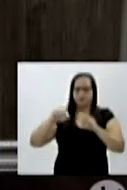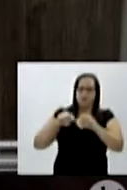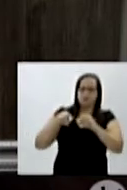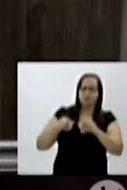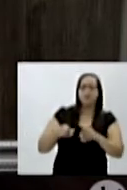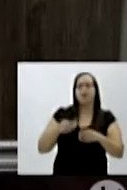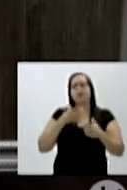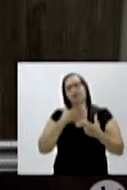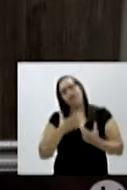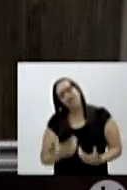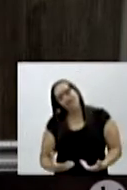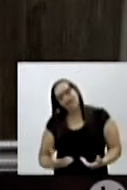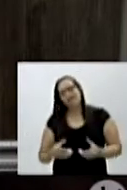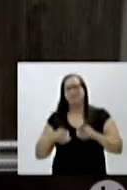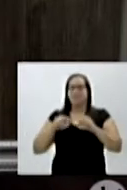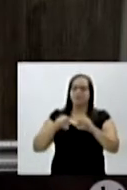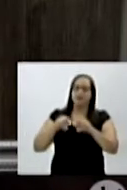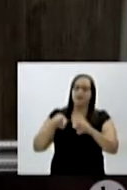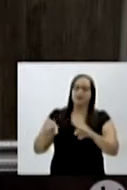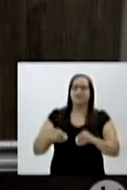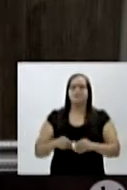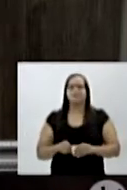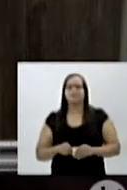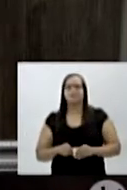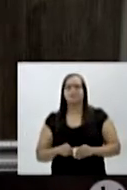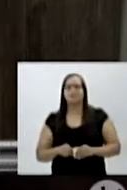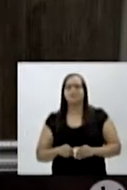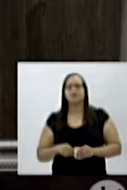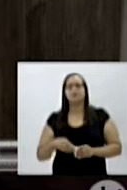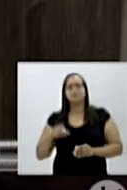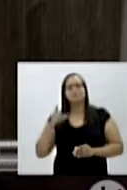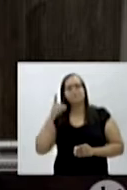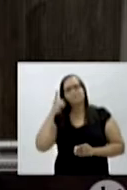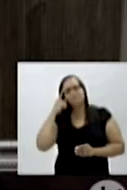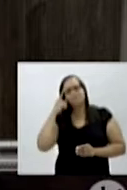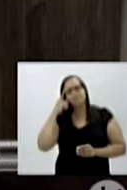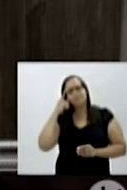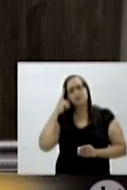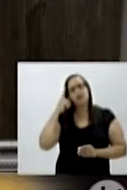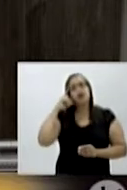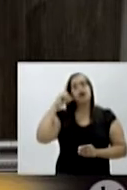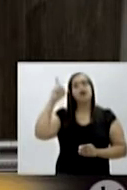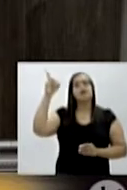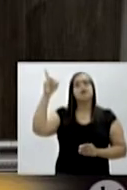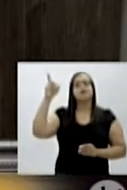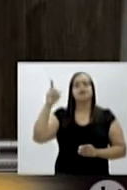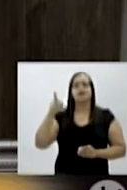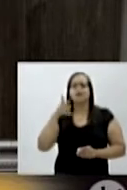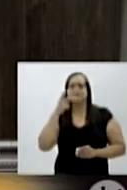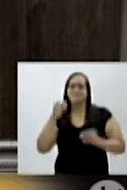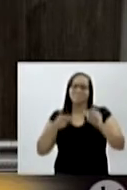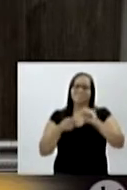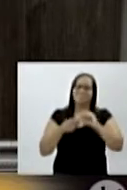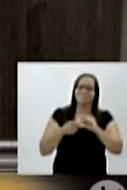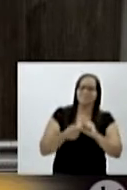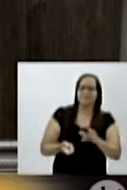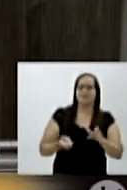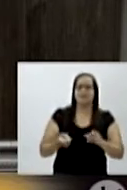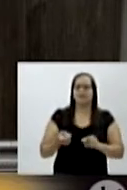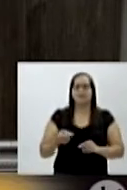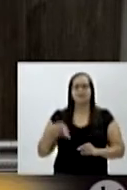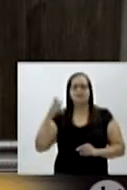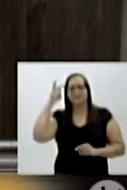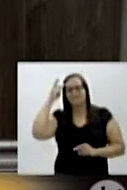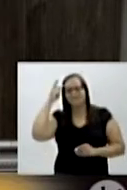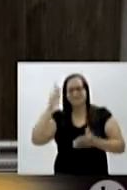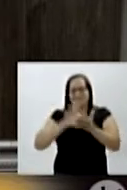de papel crepom, coitada, né? Haja bolinha de papel crepom. Aí eu peguei e falei assim, não sei se está certo, mas também não sabia